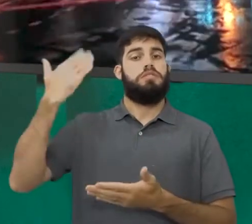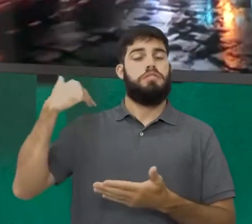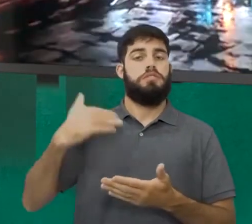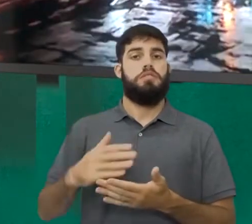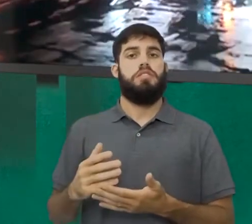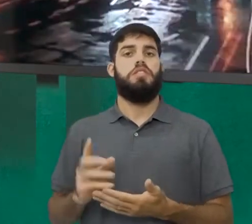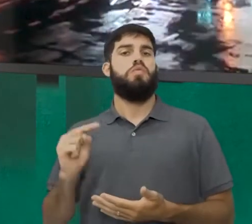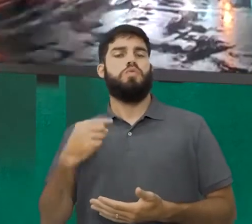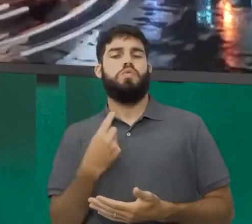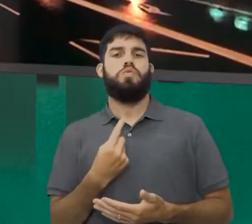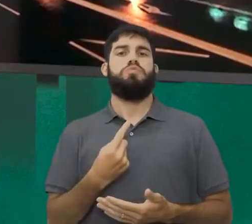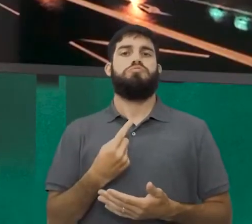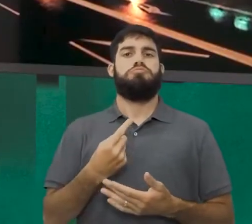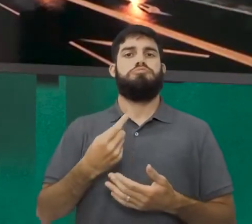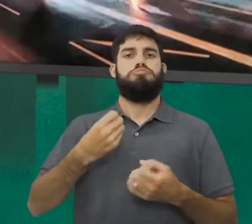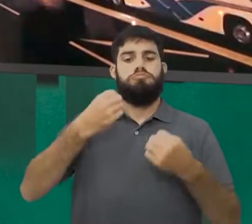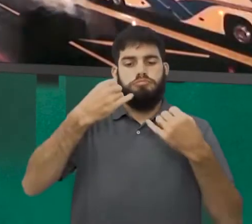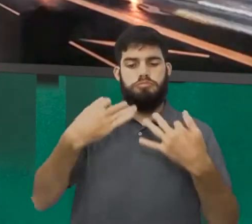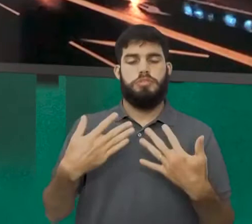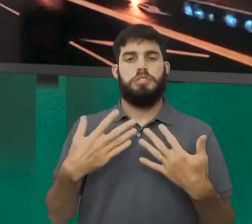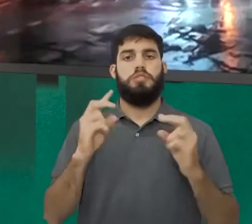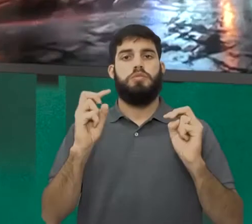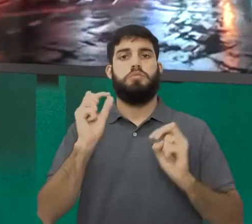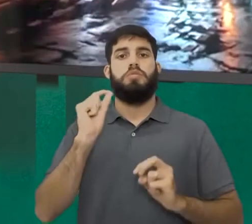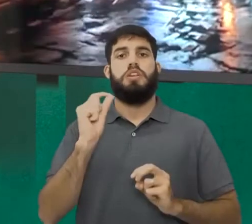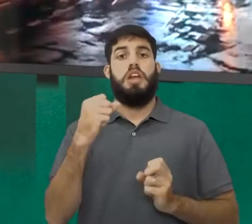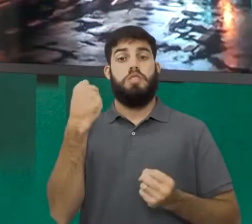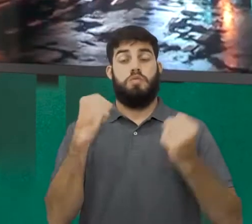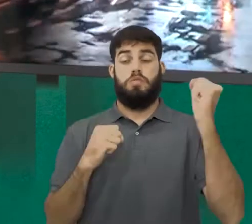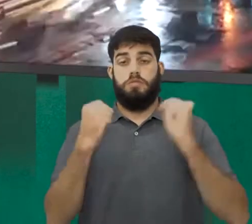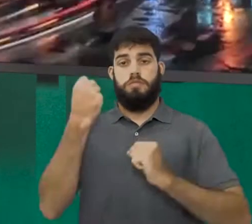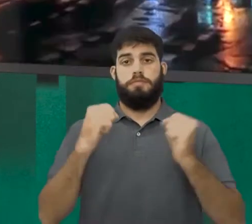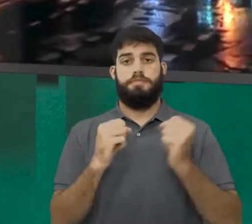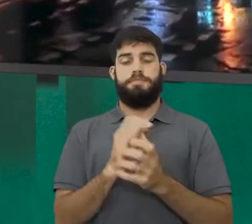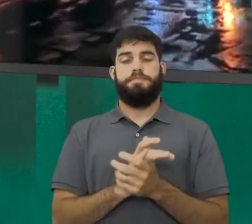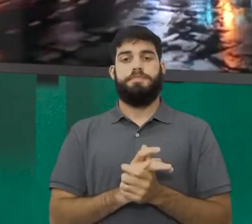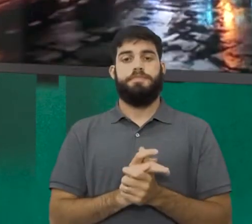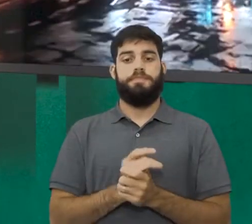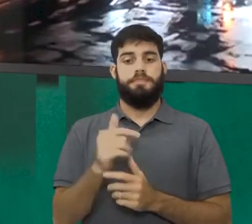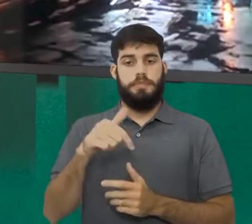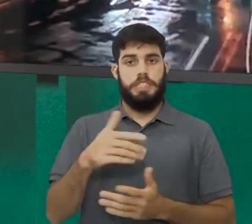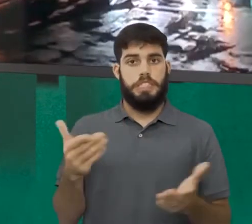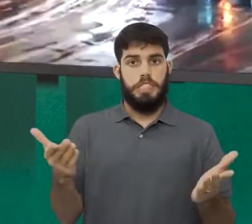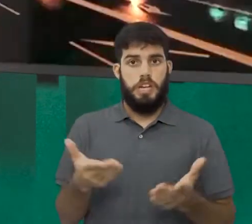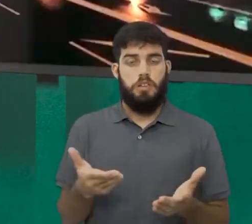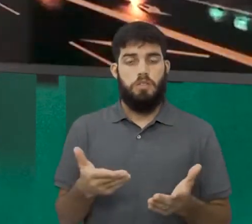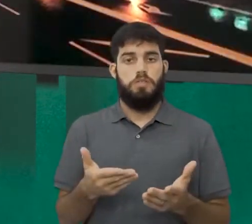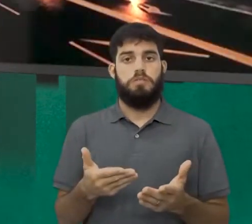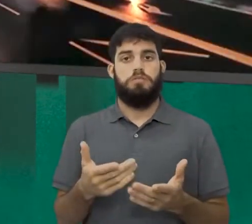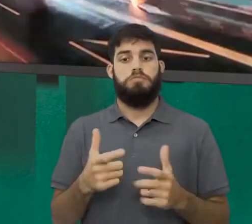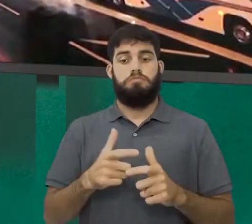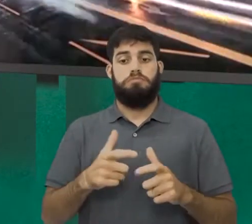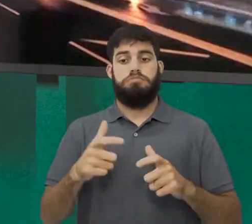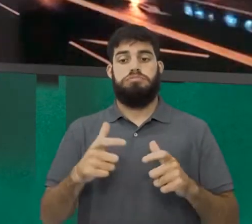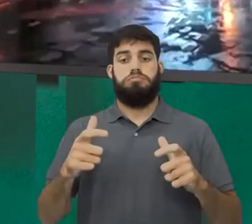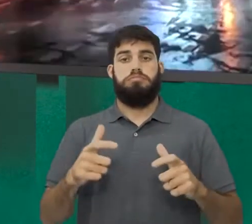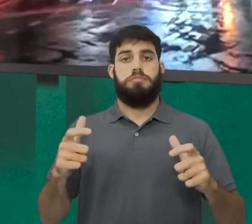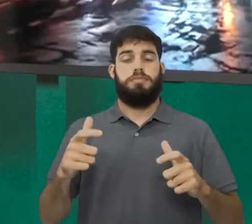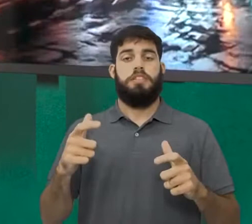tratamos o tema industrialização. A urbanização moderna está, em grande medida,